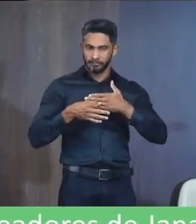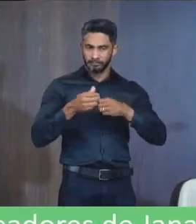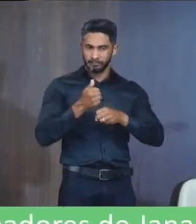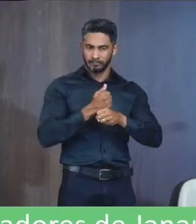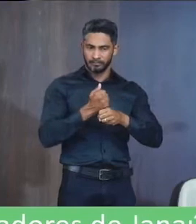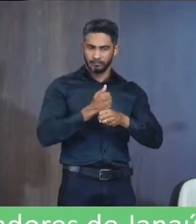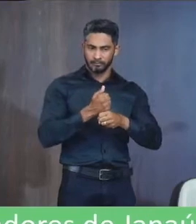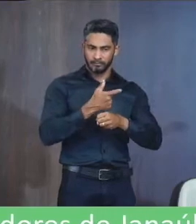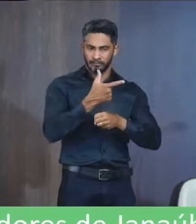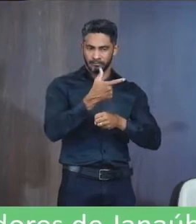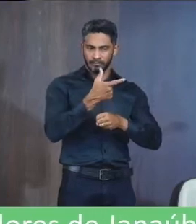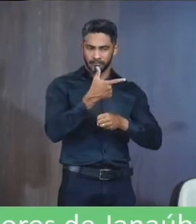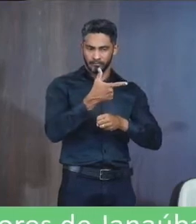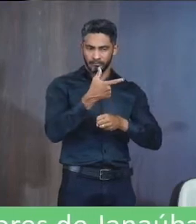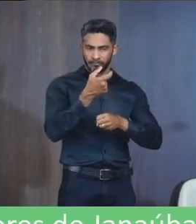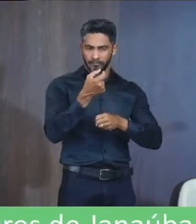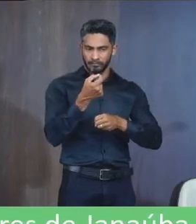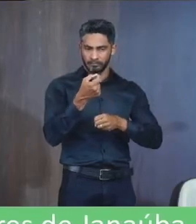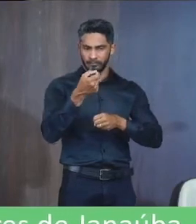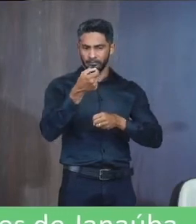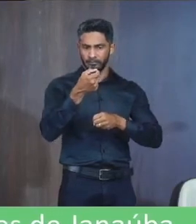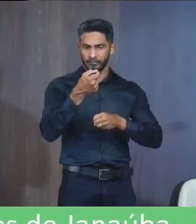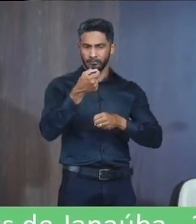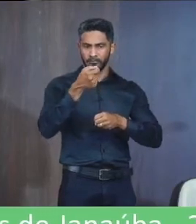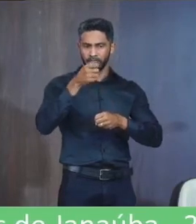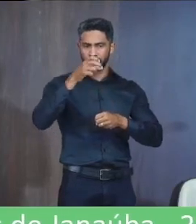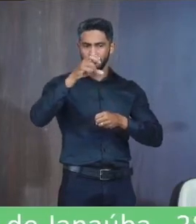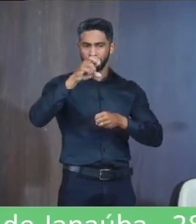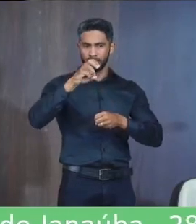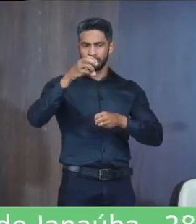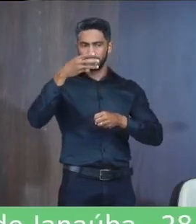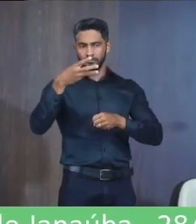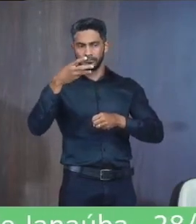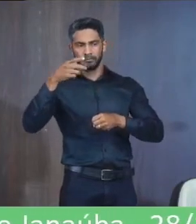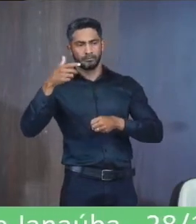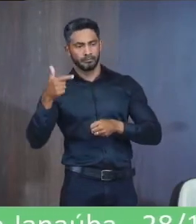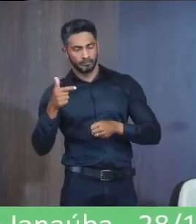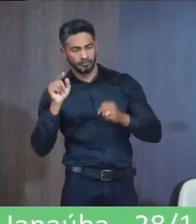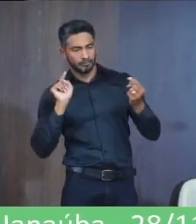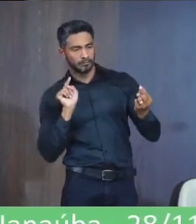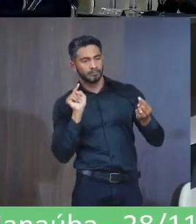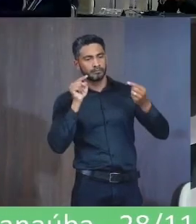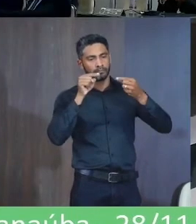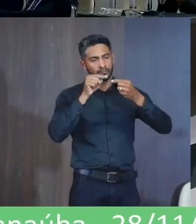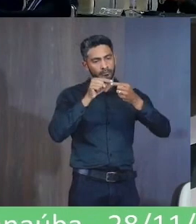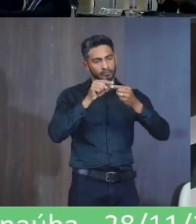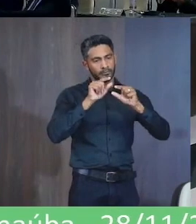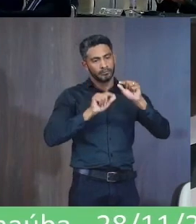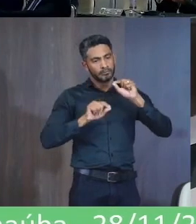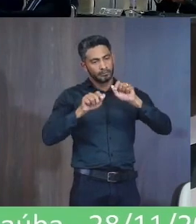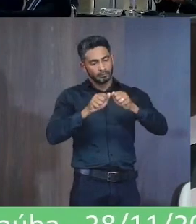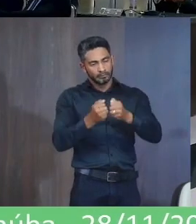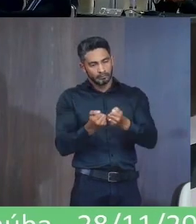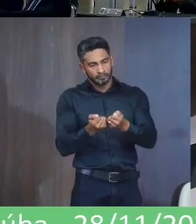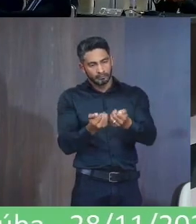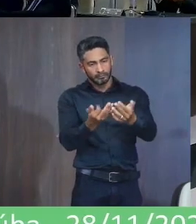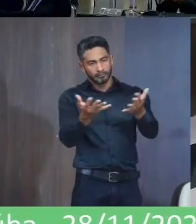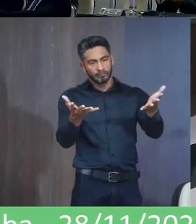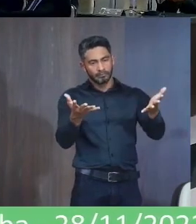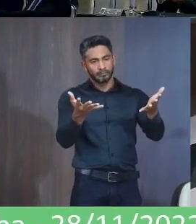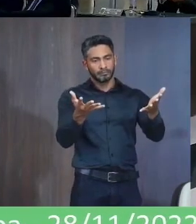.532 Que vai de encontro Também A distribuição